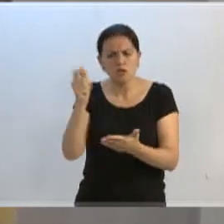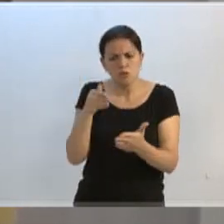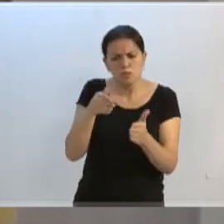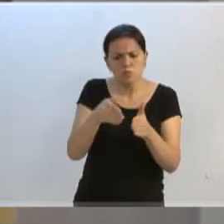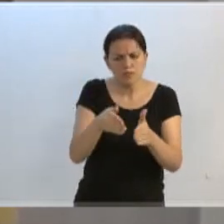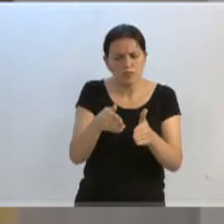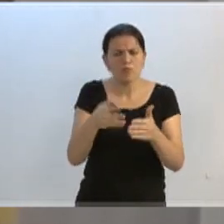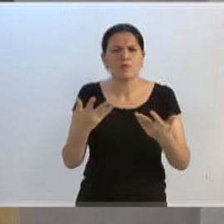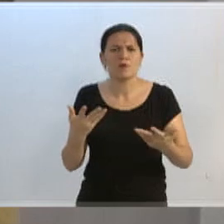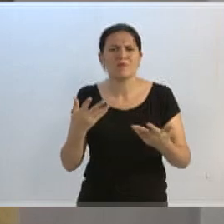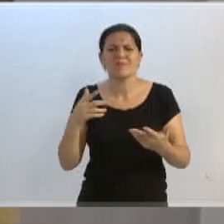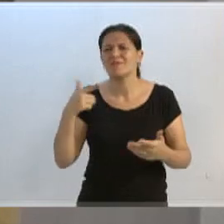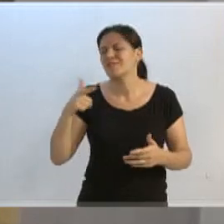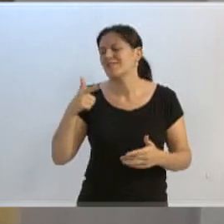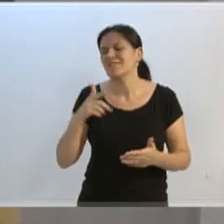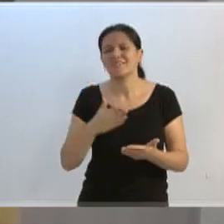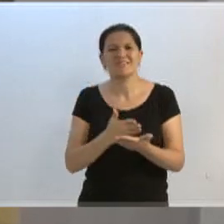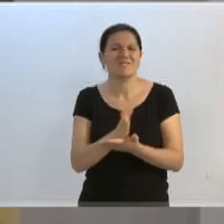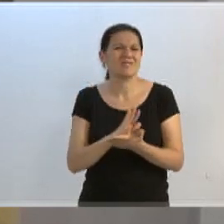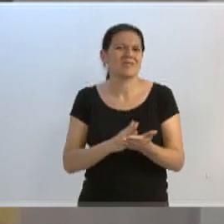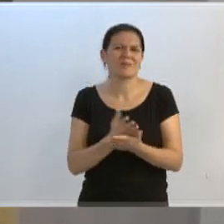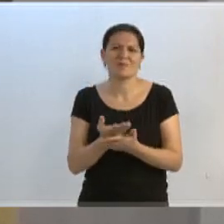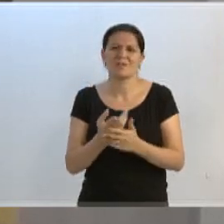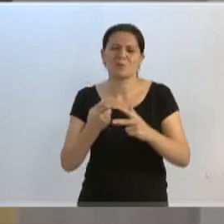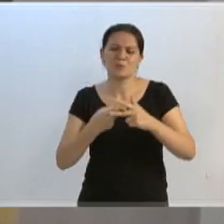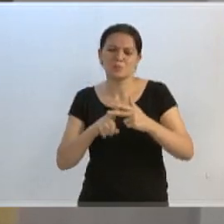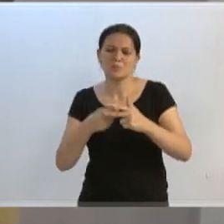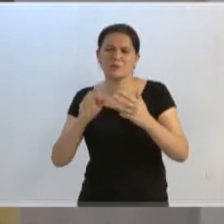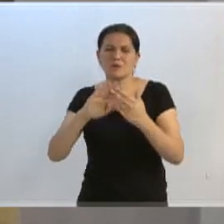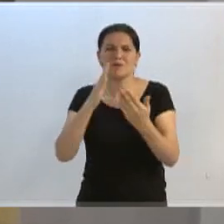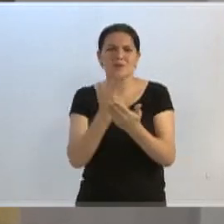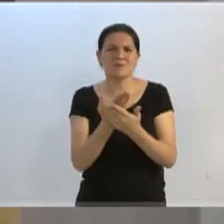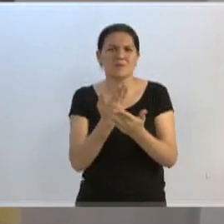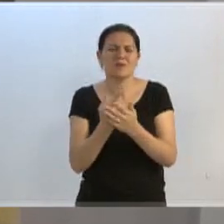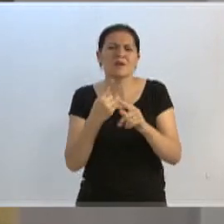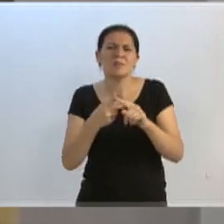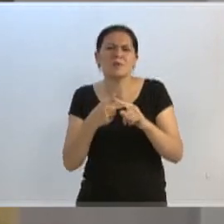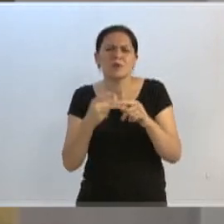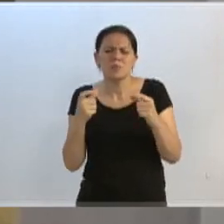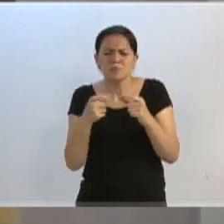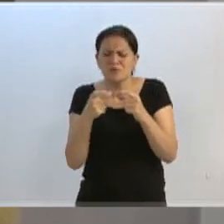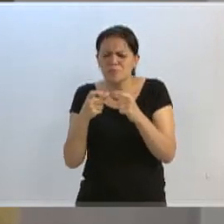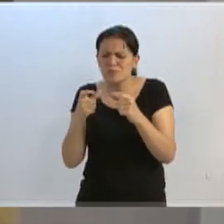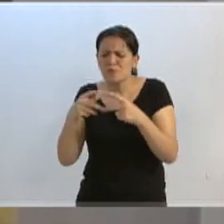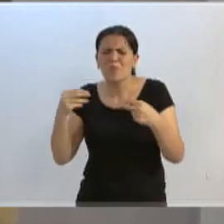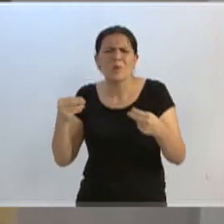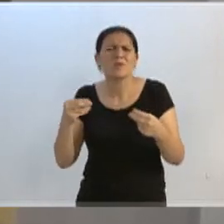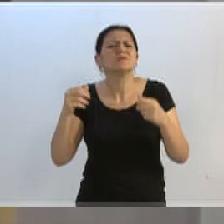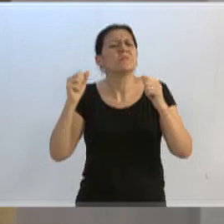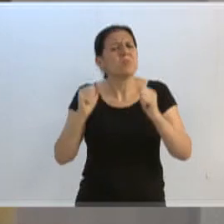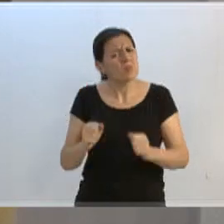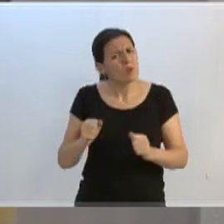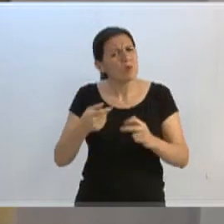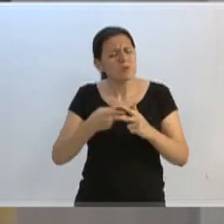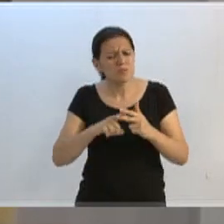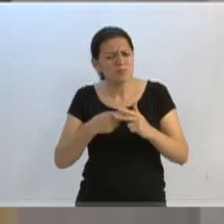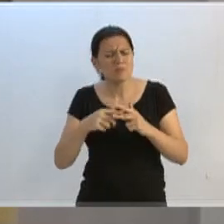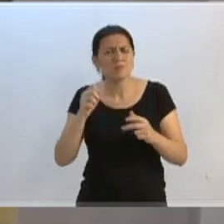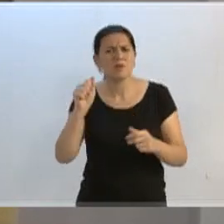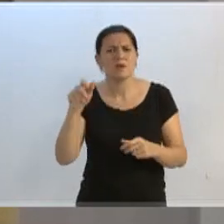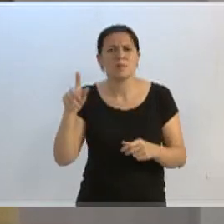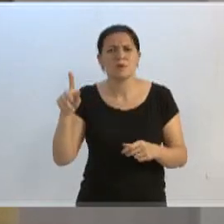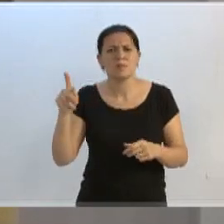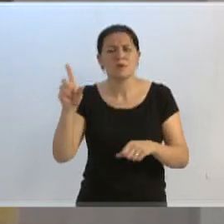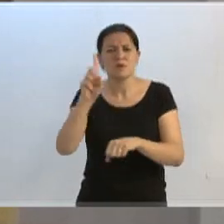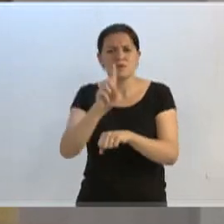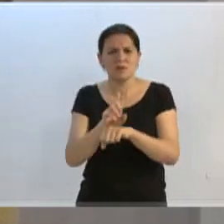que não se incomodarão mais com a manutenção das escolas, porque as pequenas manutenções podem, sim, ser resolvidas internamente pela APP e pelos